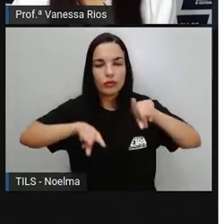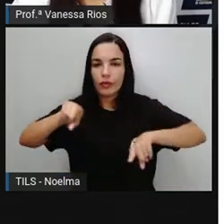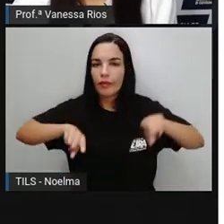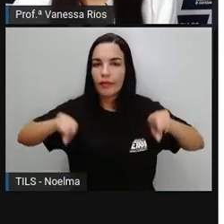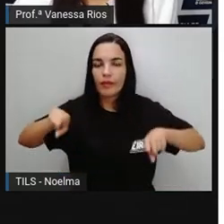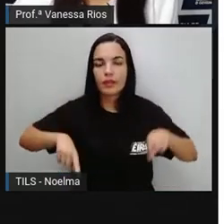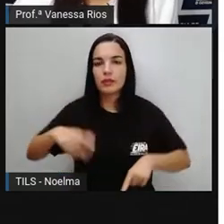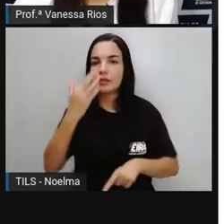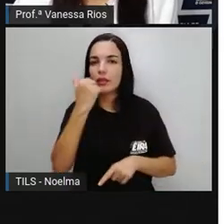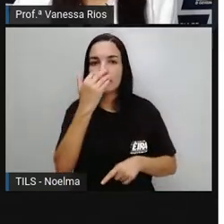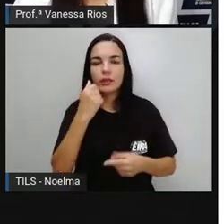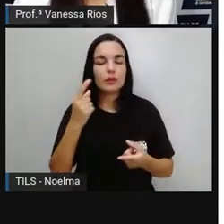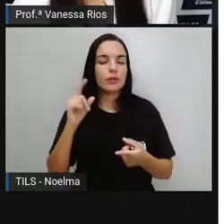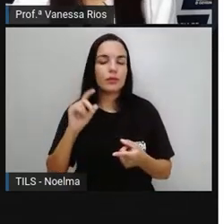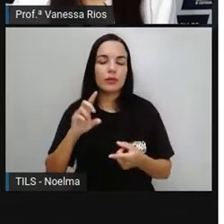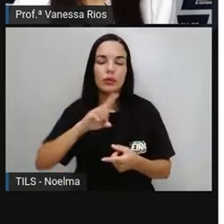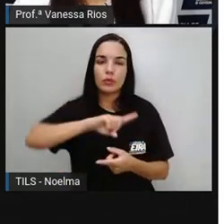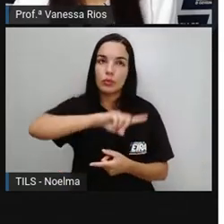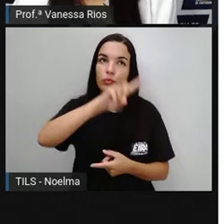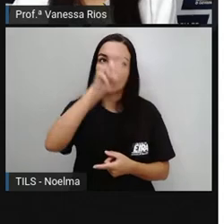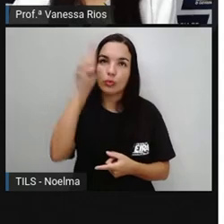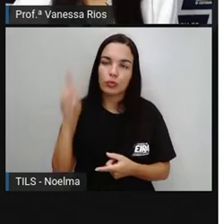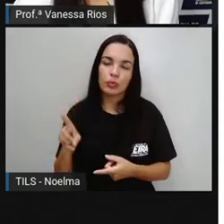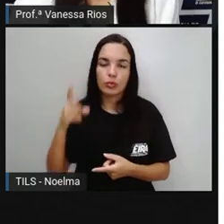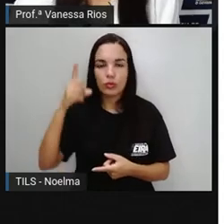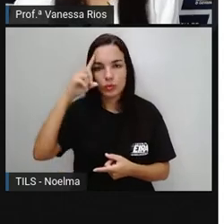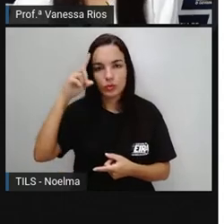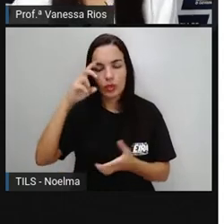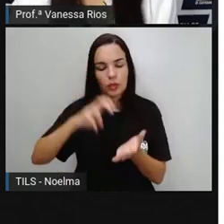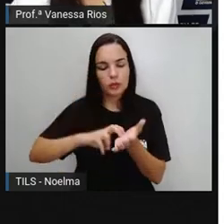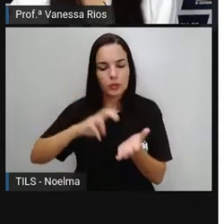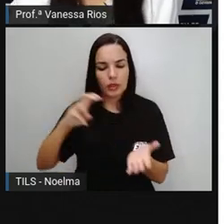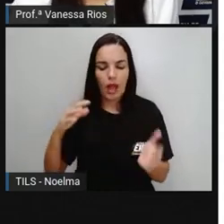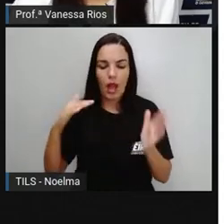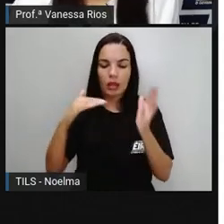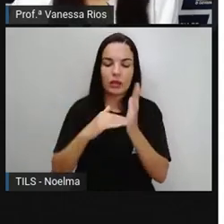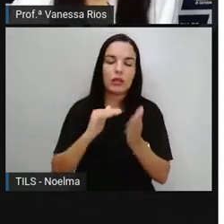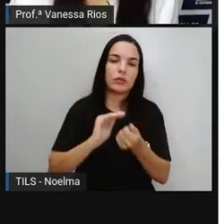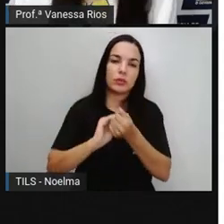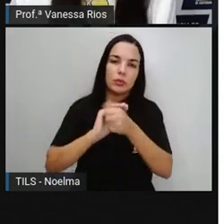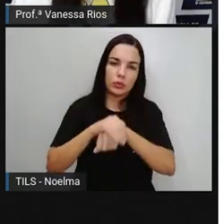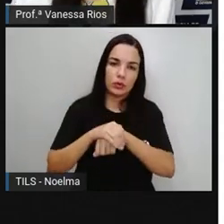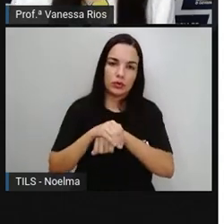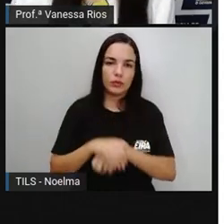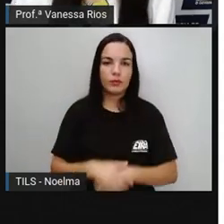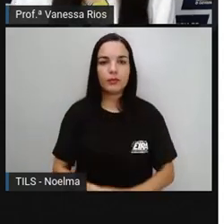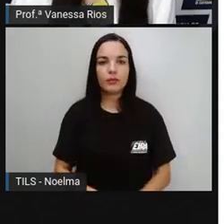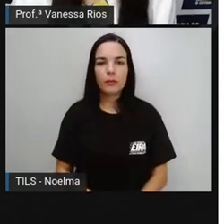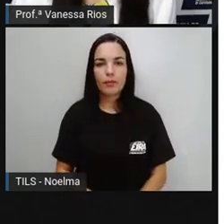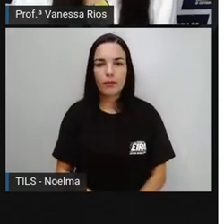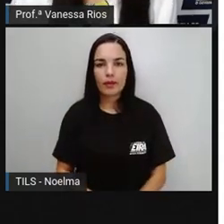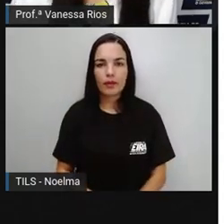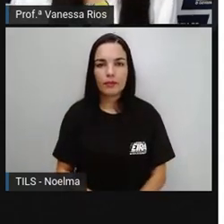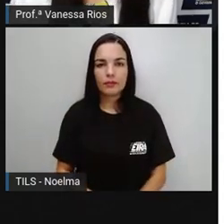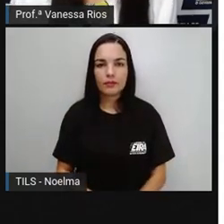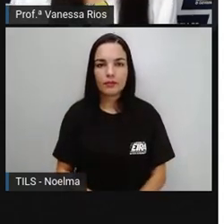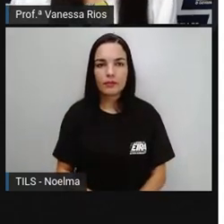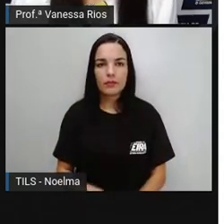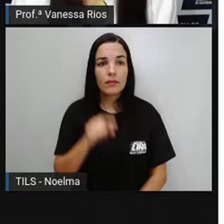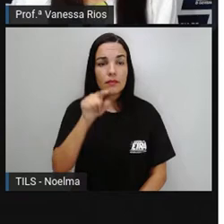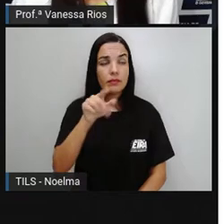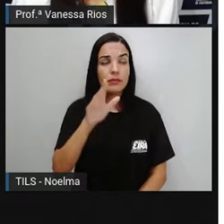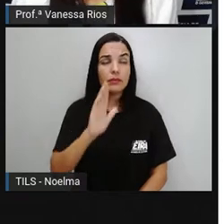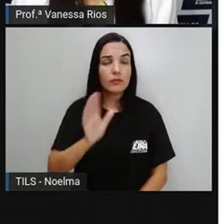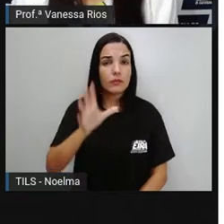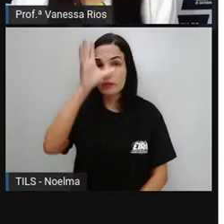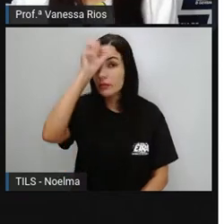realizamos Durante todo o dia Desde a manhã Até a noite E aí